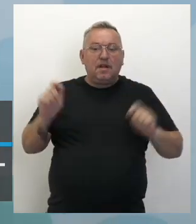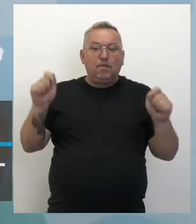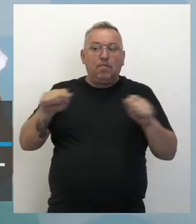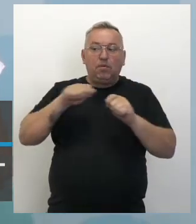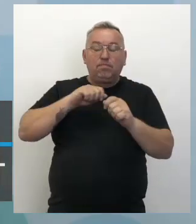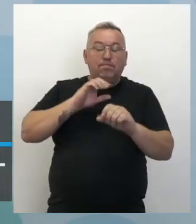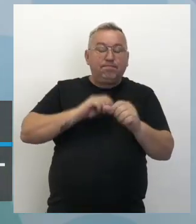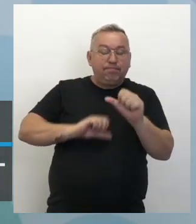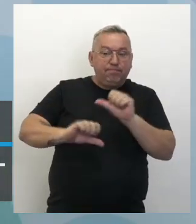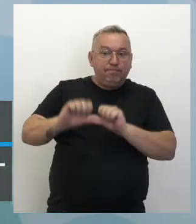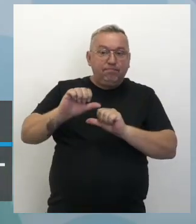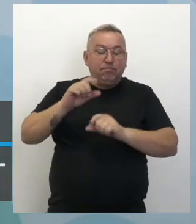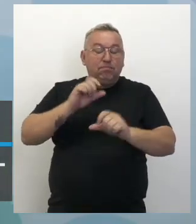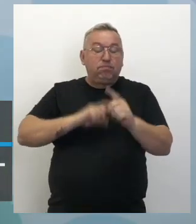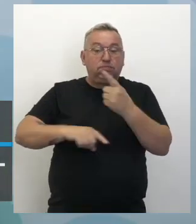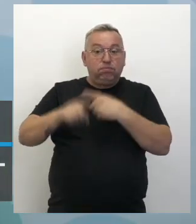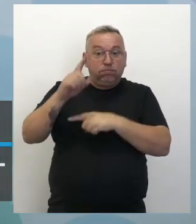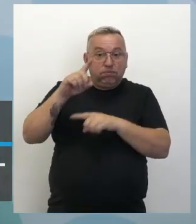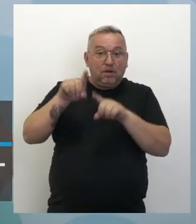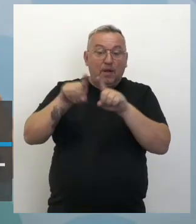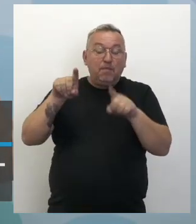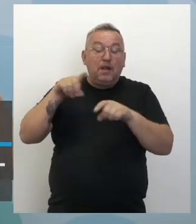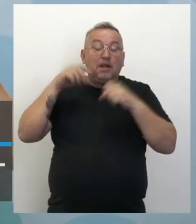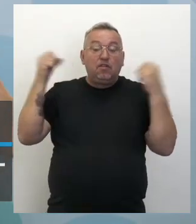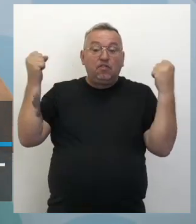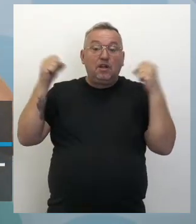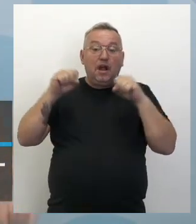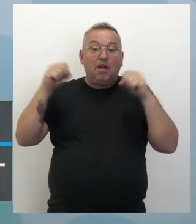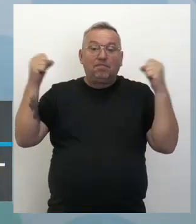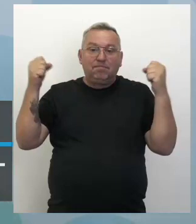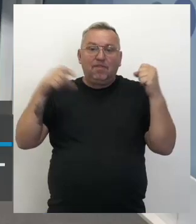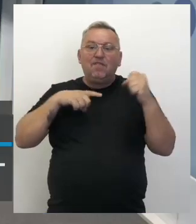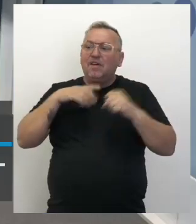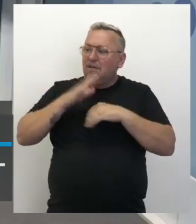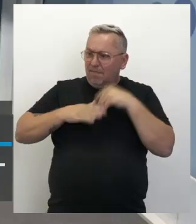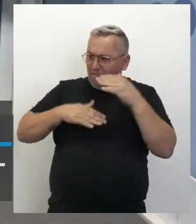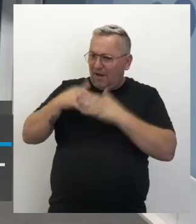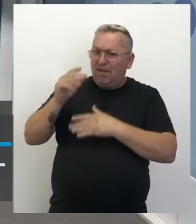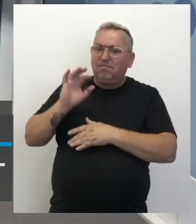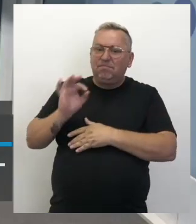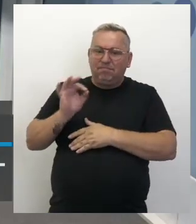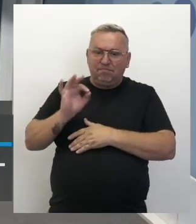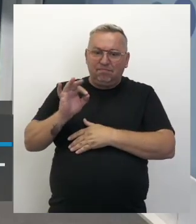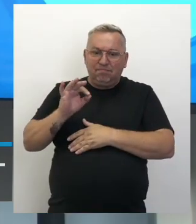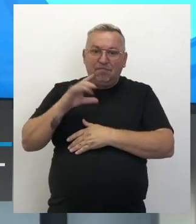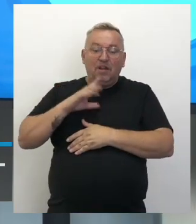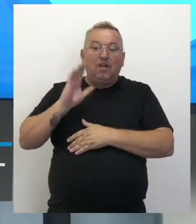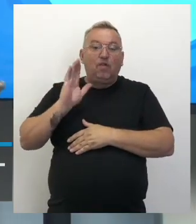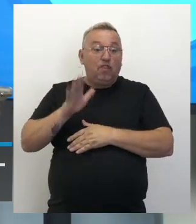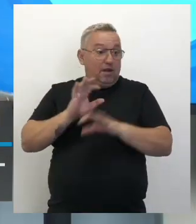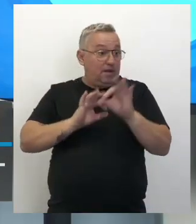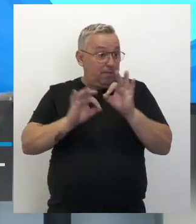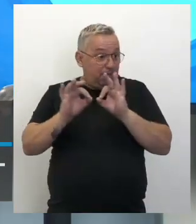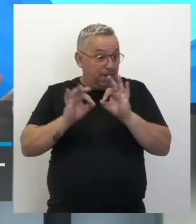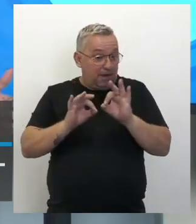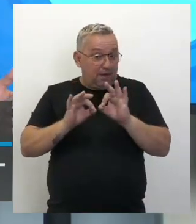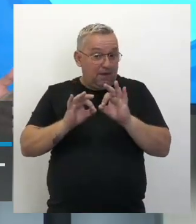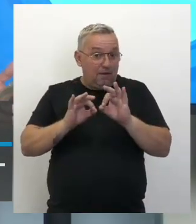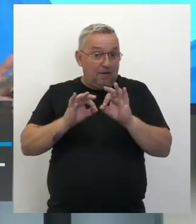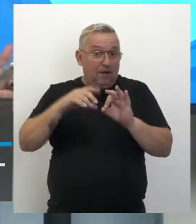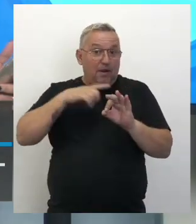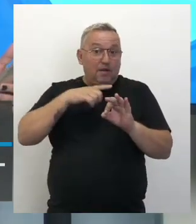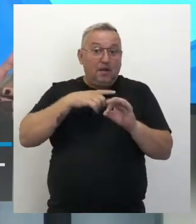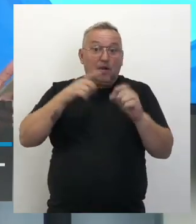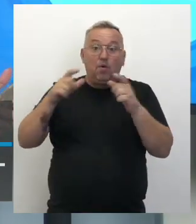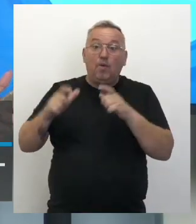desenvolvidas em ginásticas de academias. Olha, vai ter prática. Exatamente, então já se preparem, tenha um